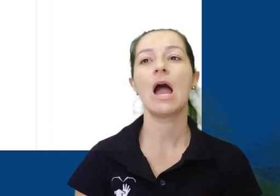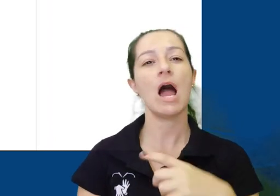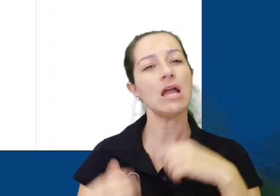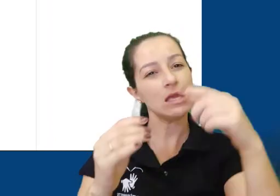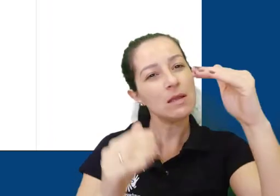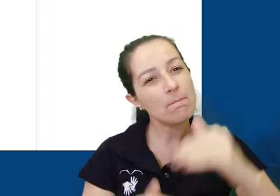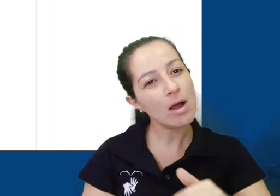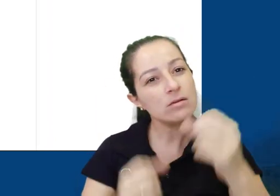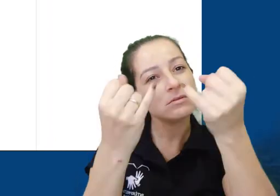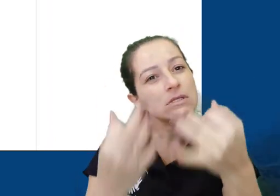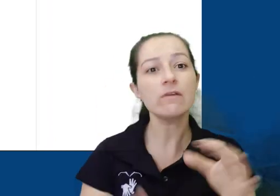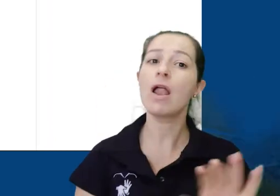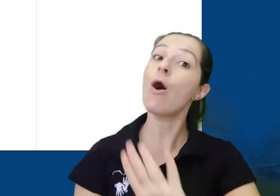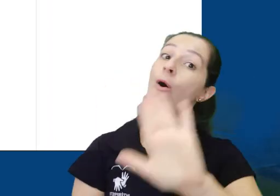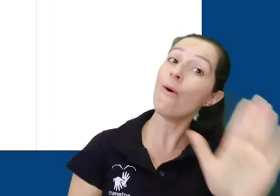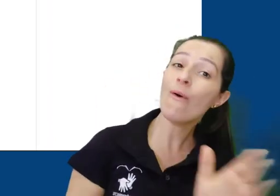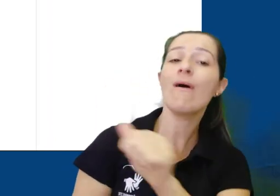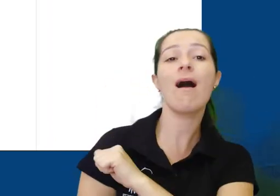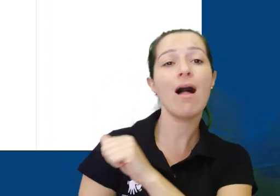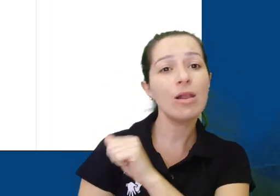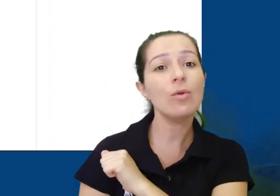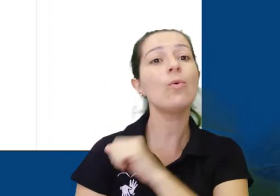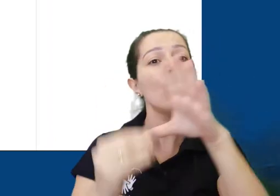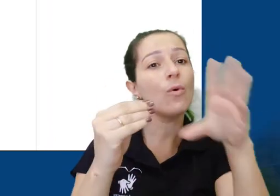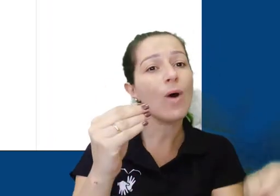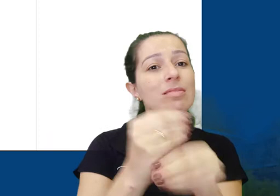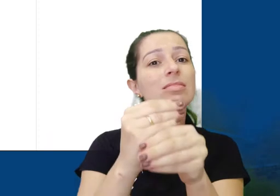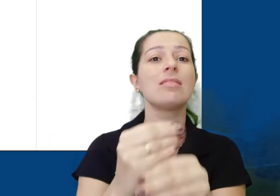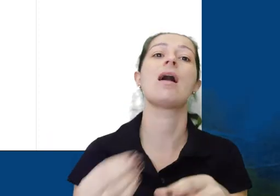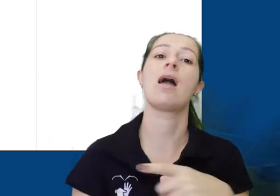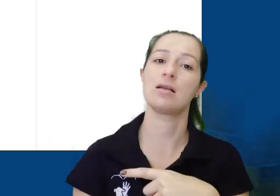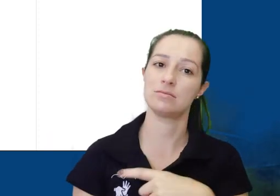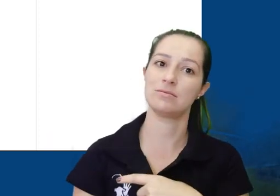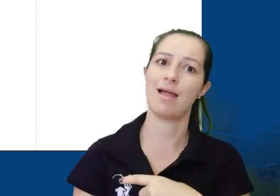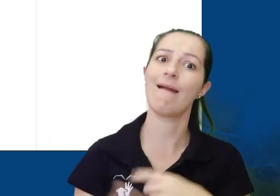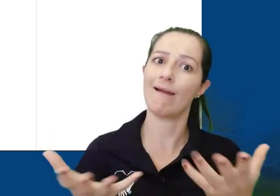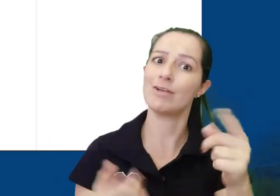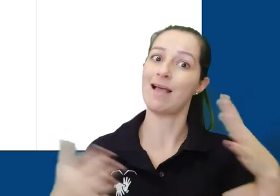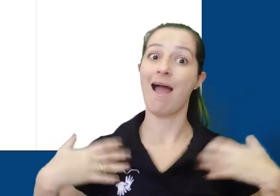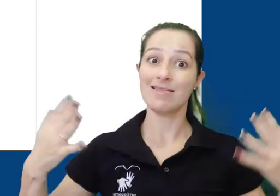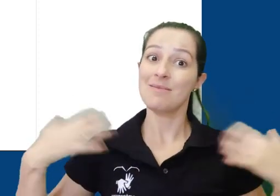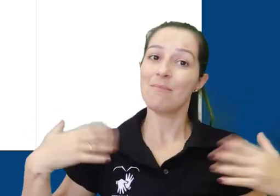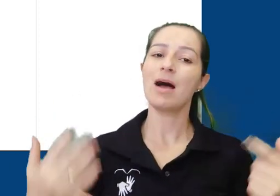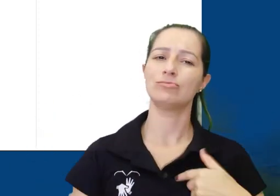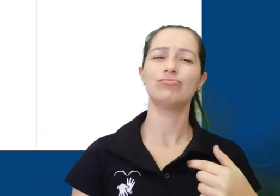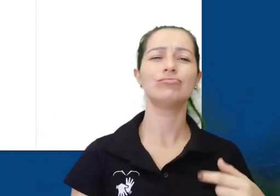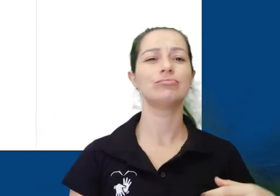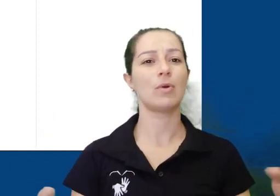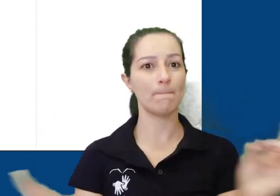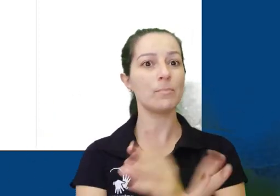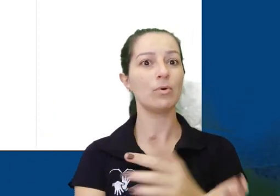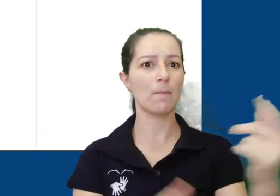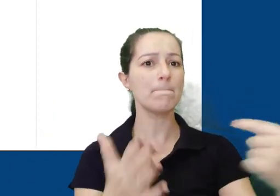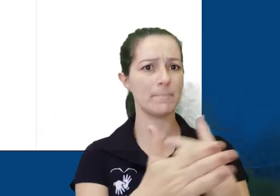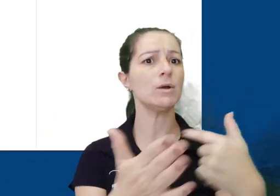Na descrição, posso escrever um pequeno texto. Colocarei Olá, alunos! Segue anexo ao nosso programa da disciplina. Espero que estejam animados. Qualquer dúvida,